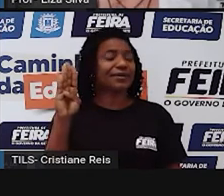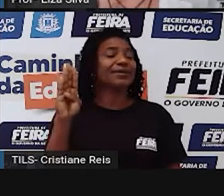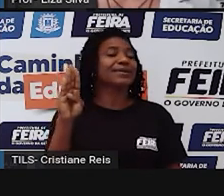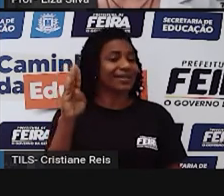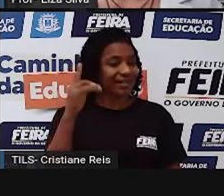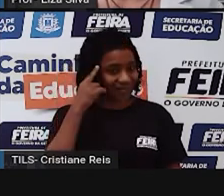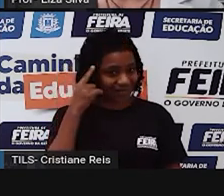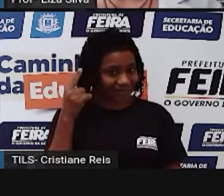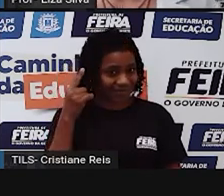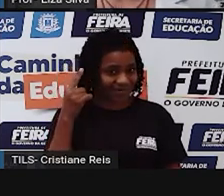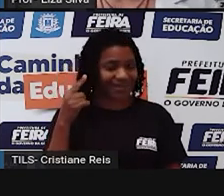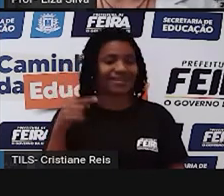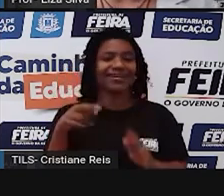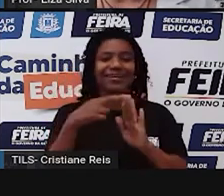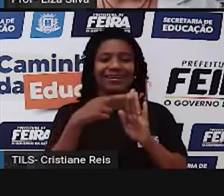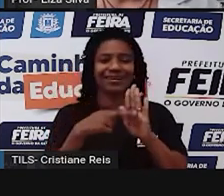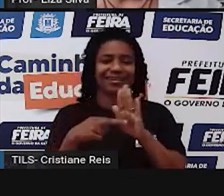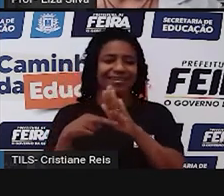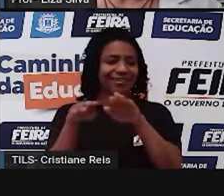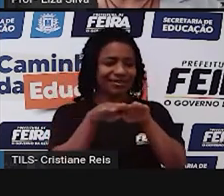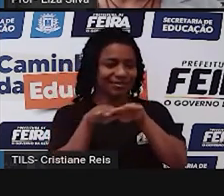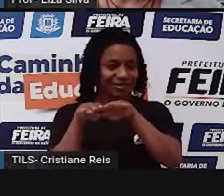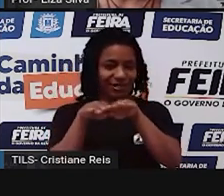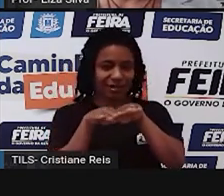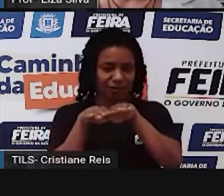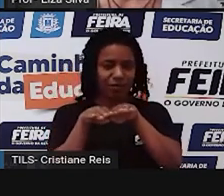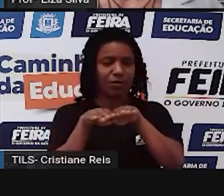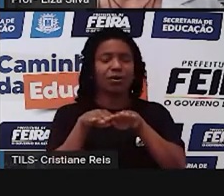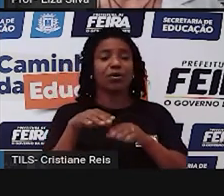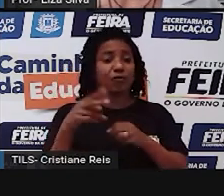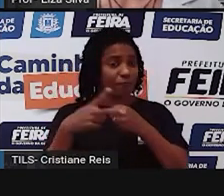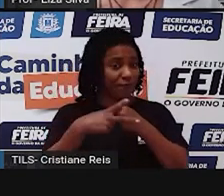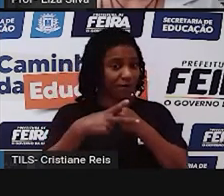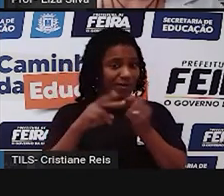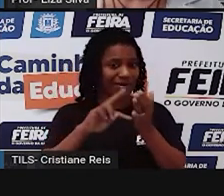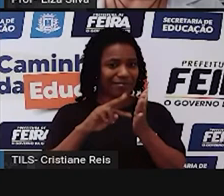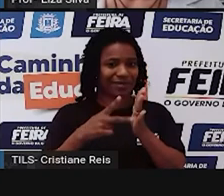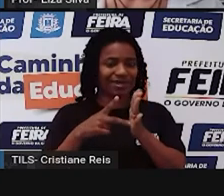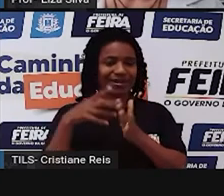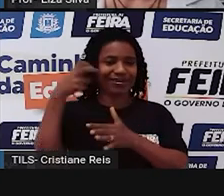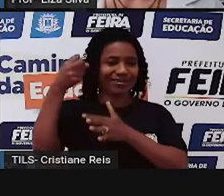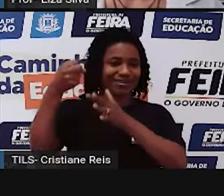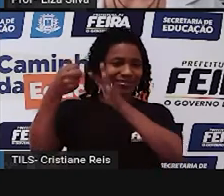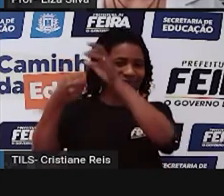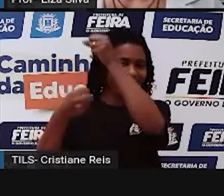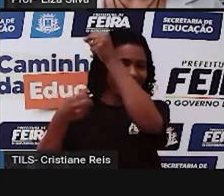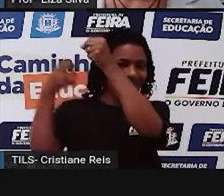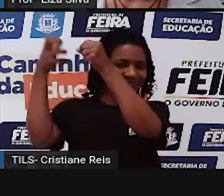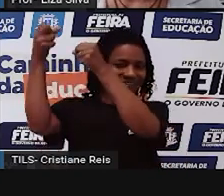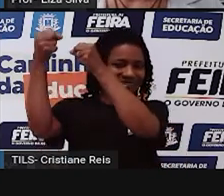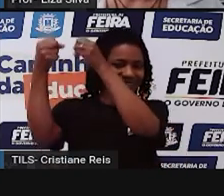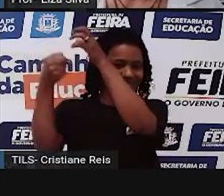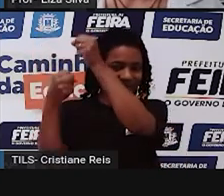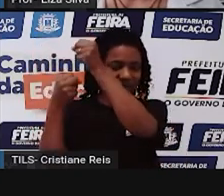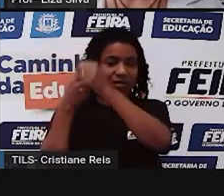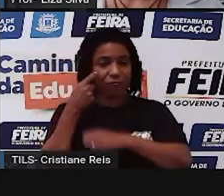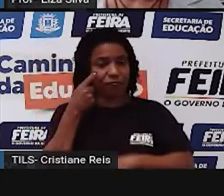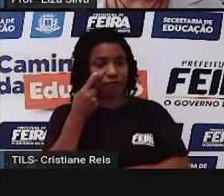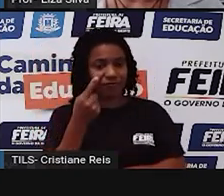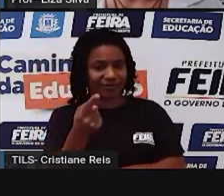a regra geral, o verbo escalar. Então, vejamos. C, L, I,